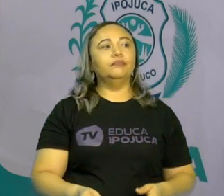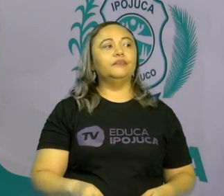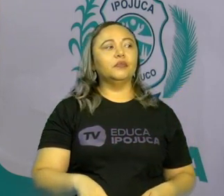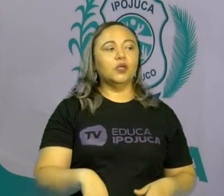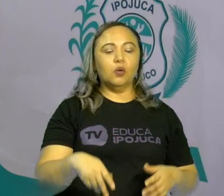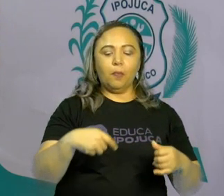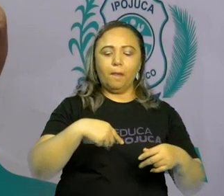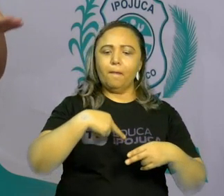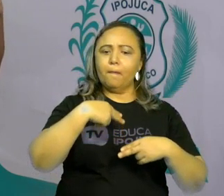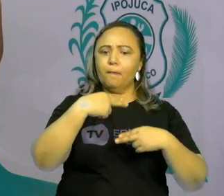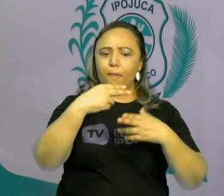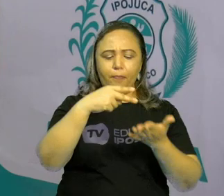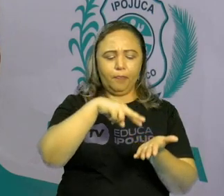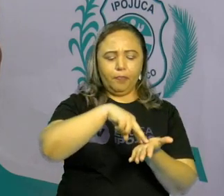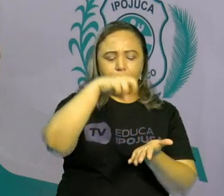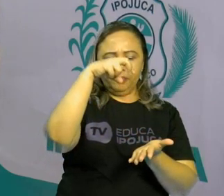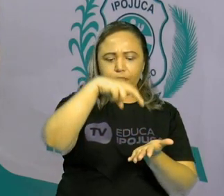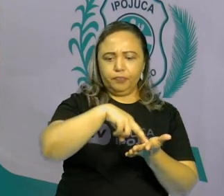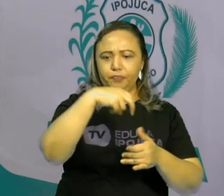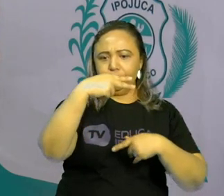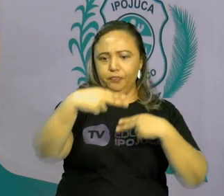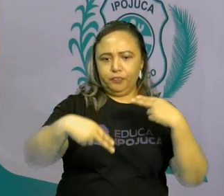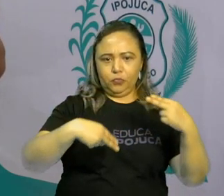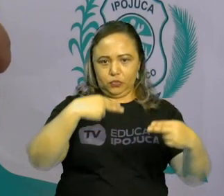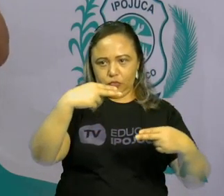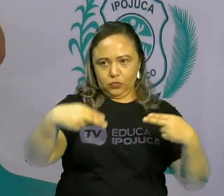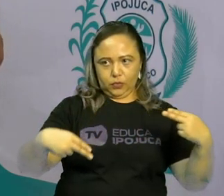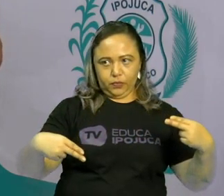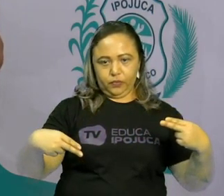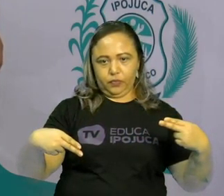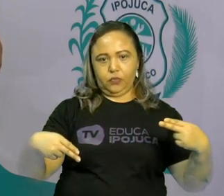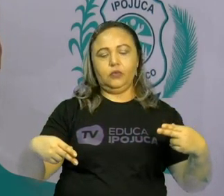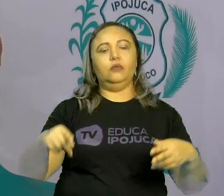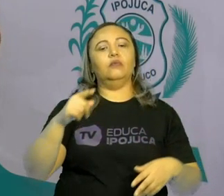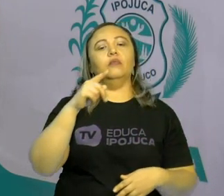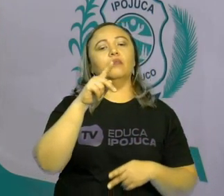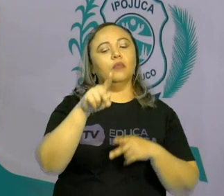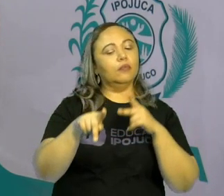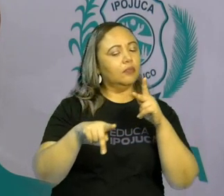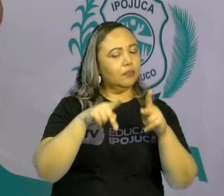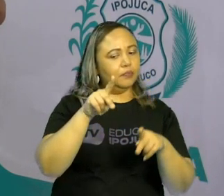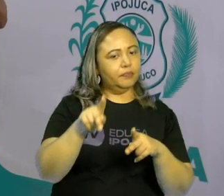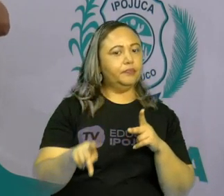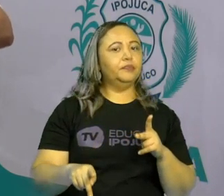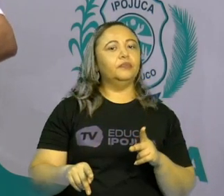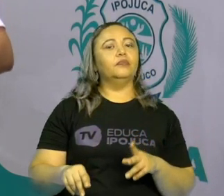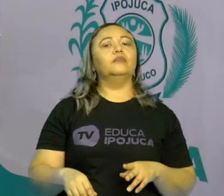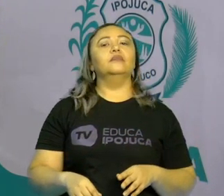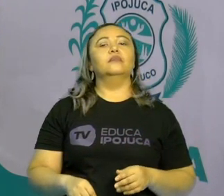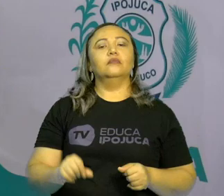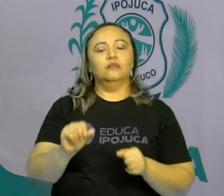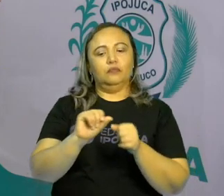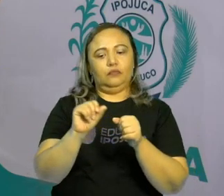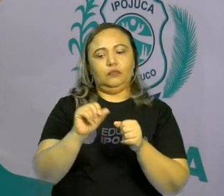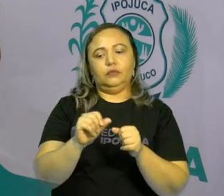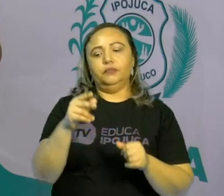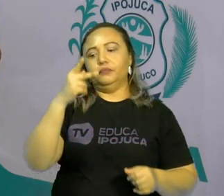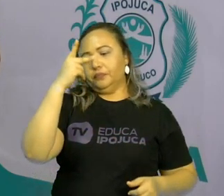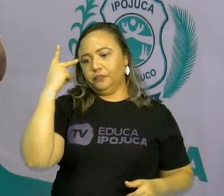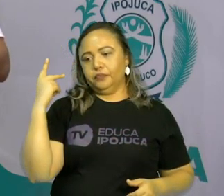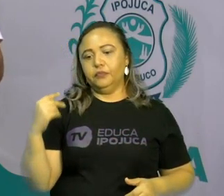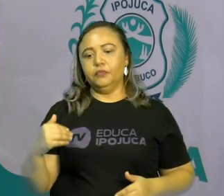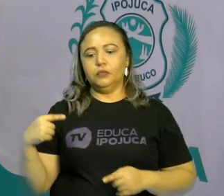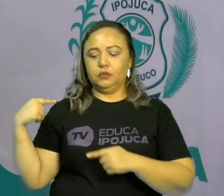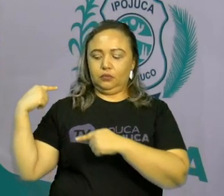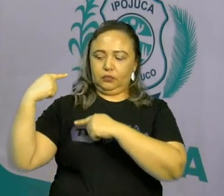pula a corda hoje. Nossos avós pulavam cordas. Brincadeiras populares são criadas e elas vão passando de